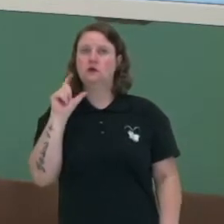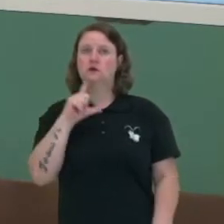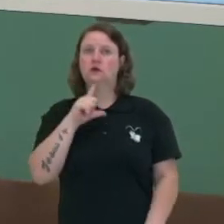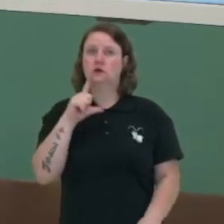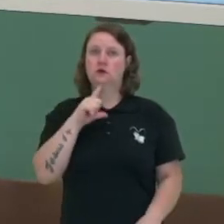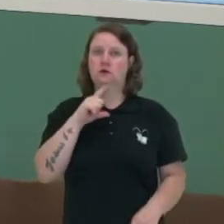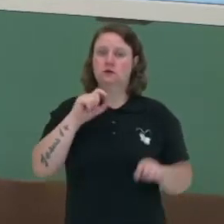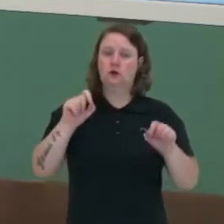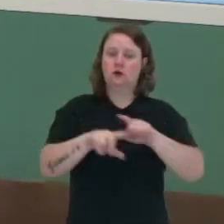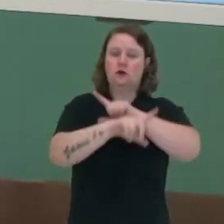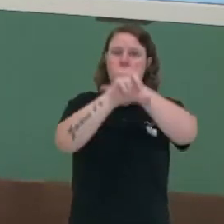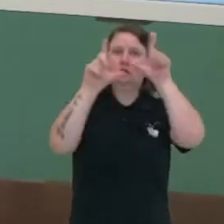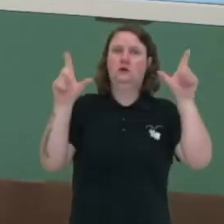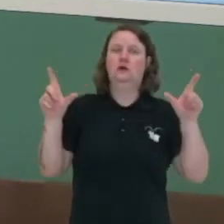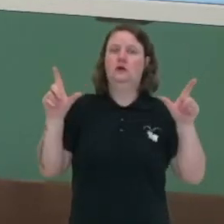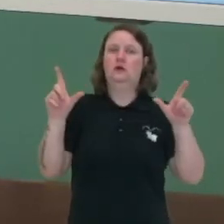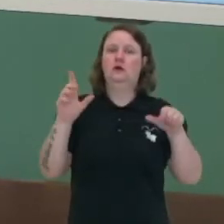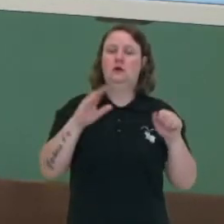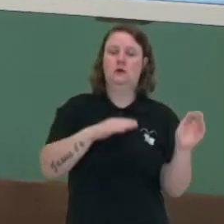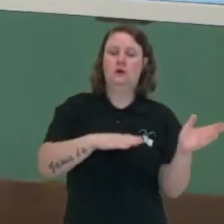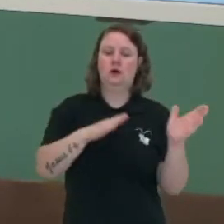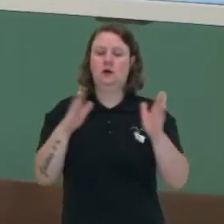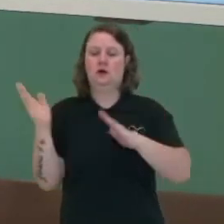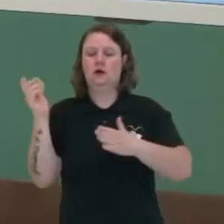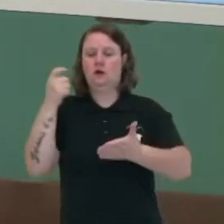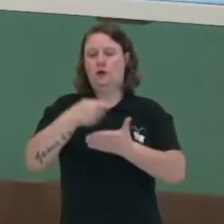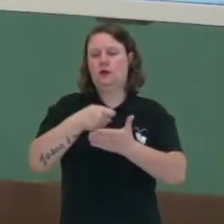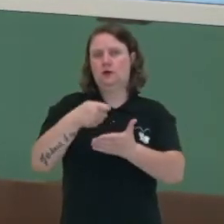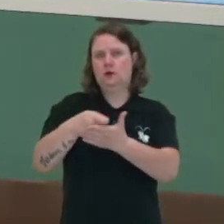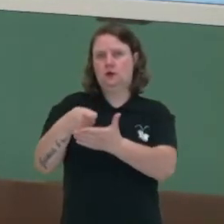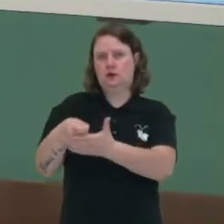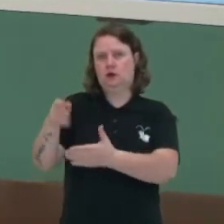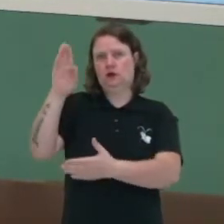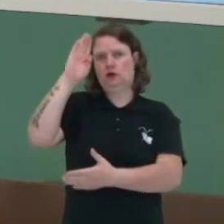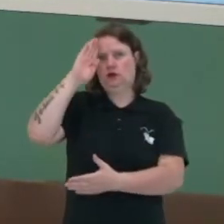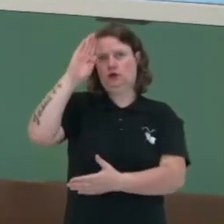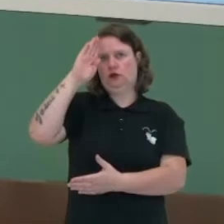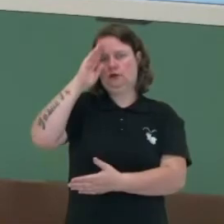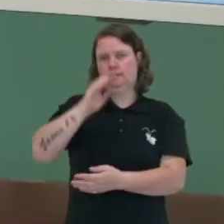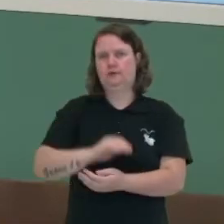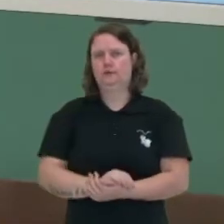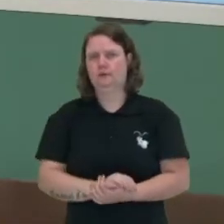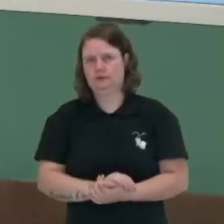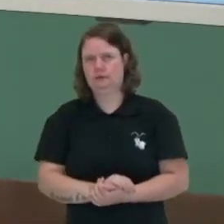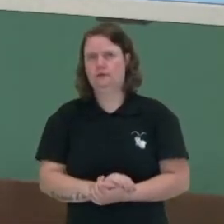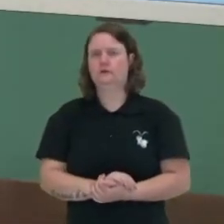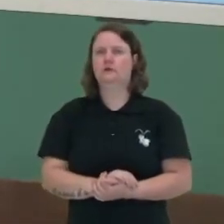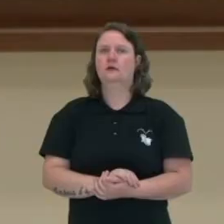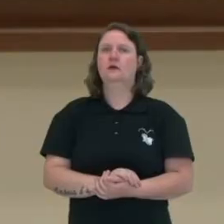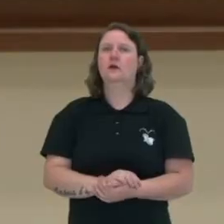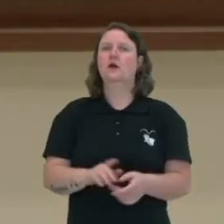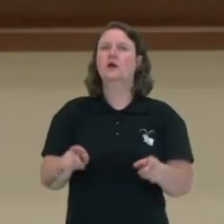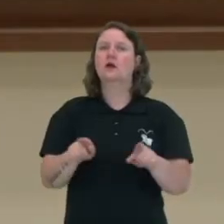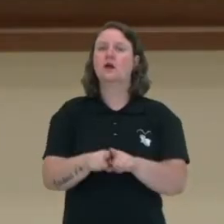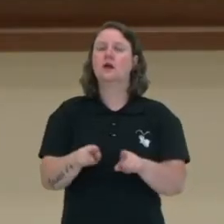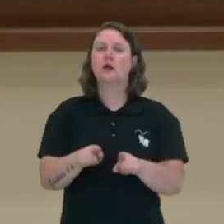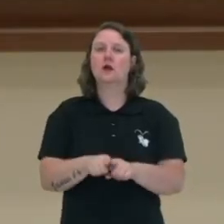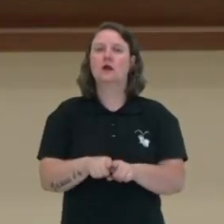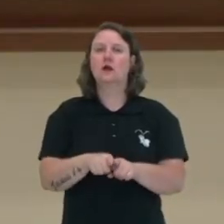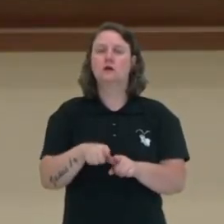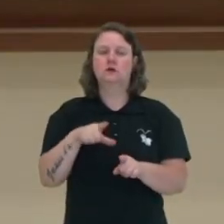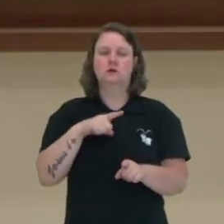ficaram muito claros durante todo o período ditatorial, não só no Brasil, mas como num conjunto total. E aí vemos os sinais de